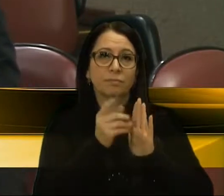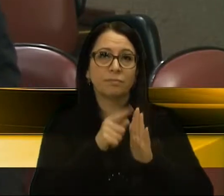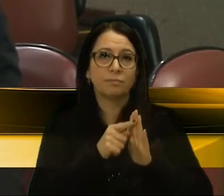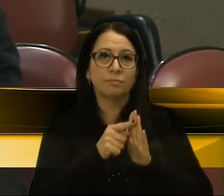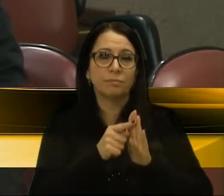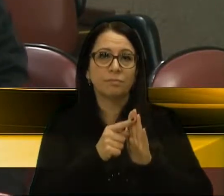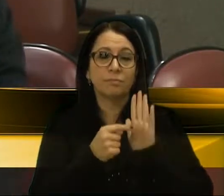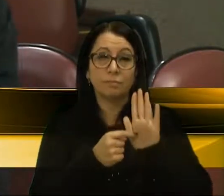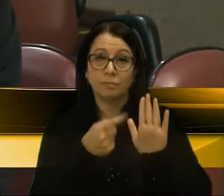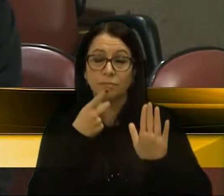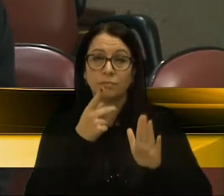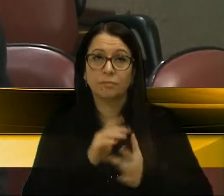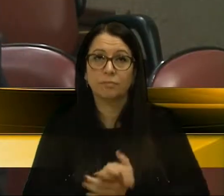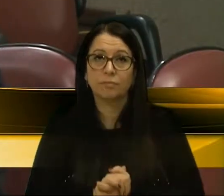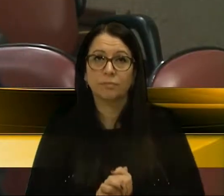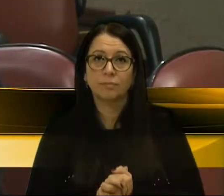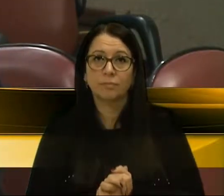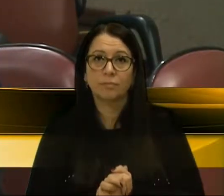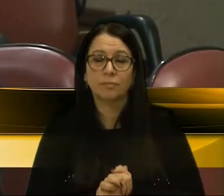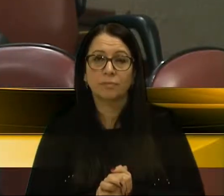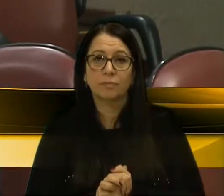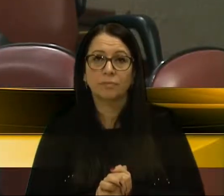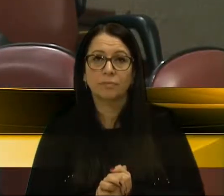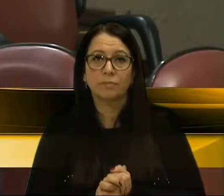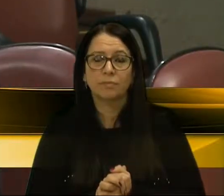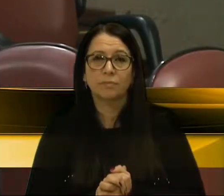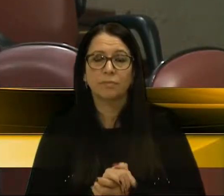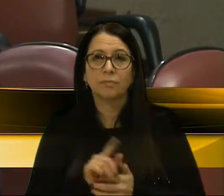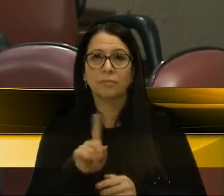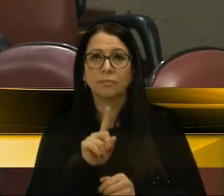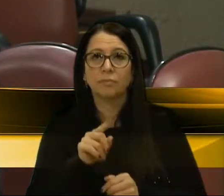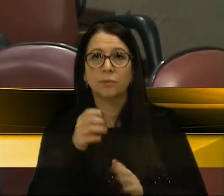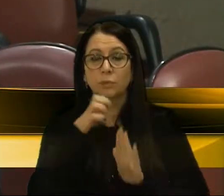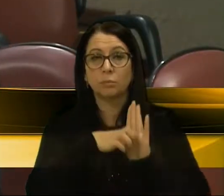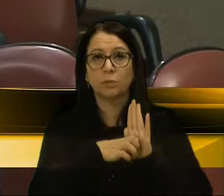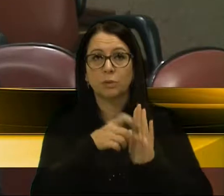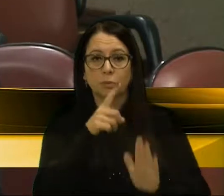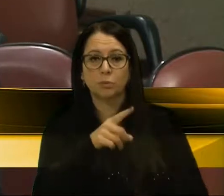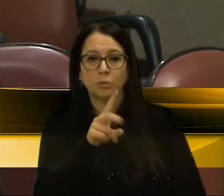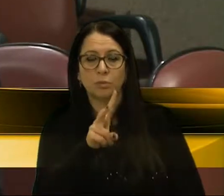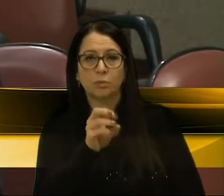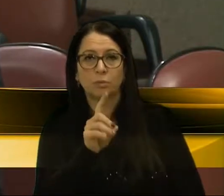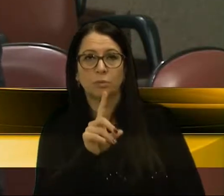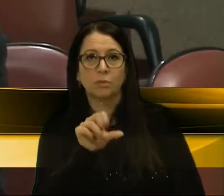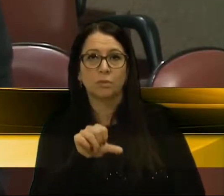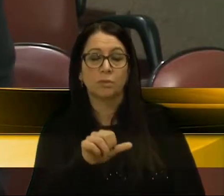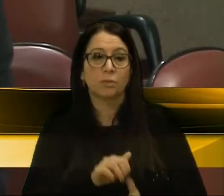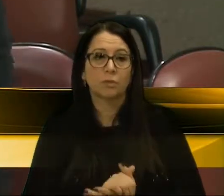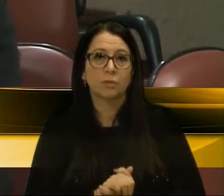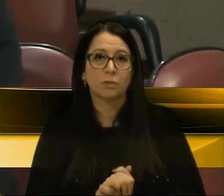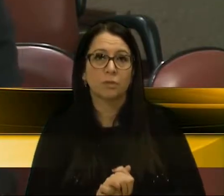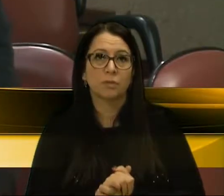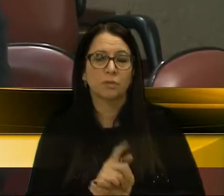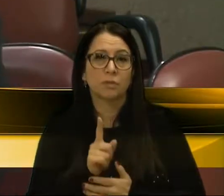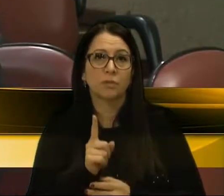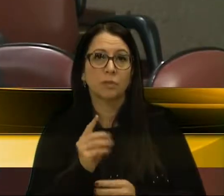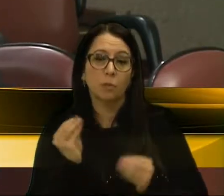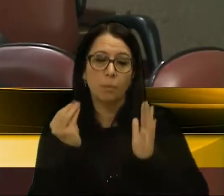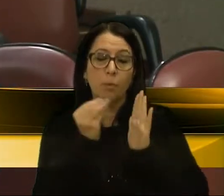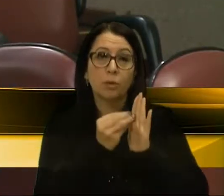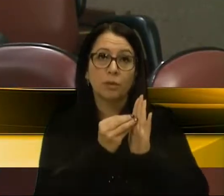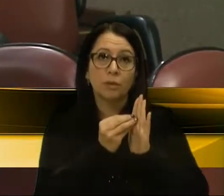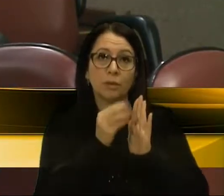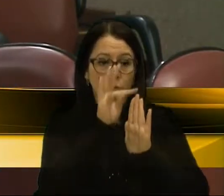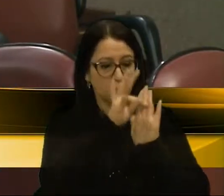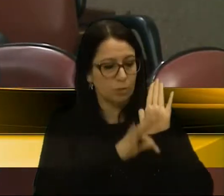por vossa senhoria, com exceção da emenda modificativa nº 1, 2019, já foram incorporadas